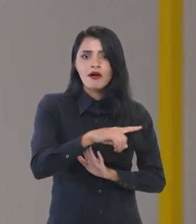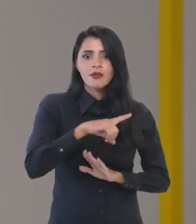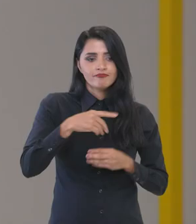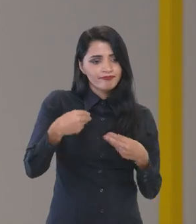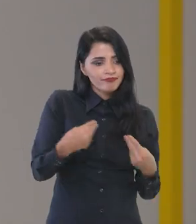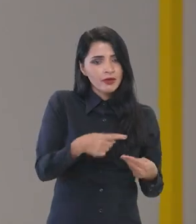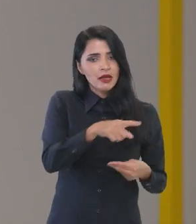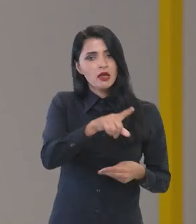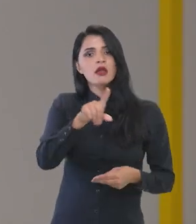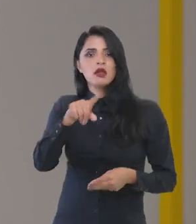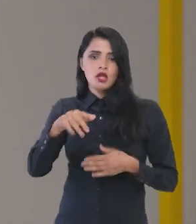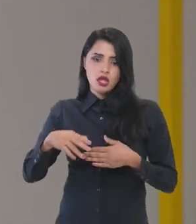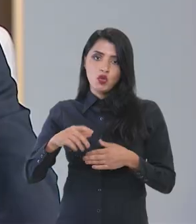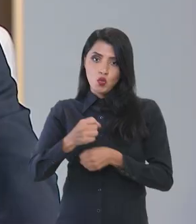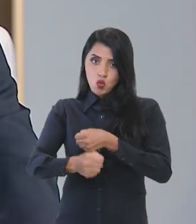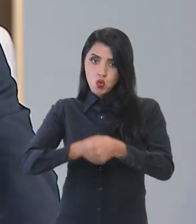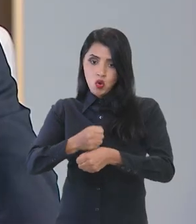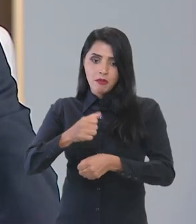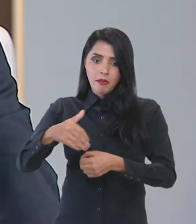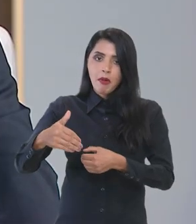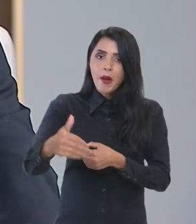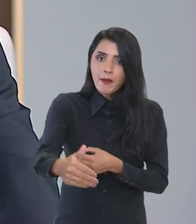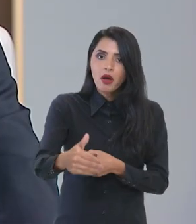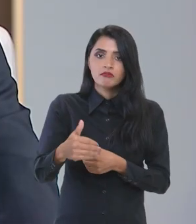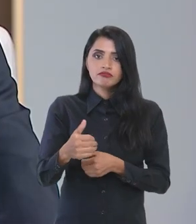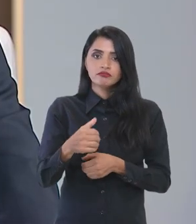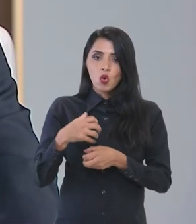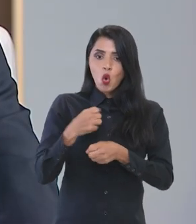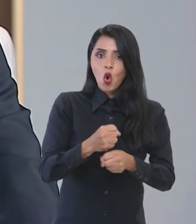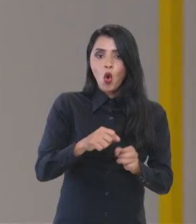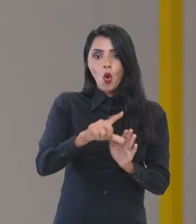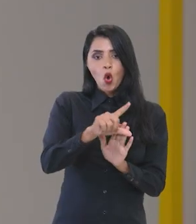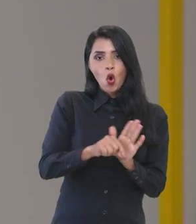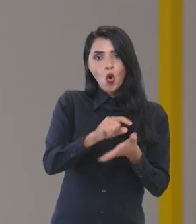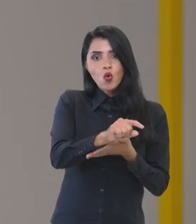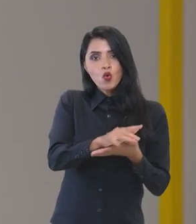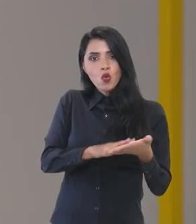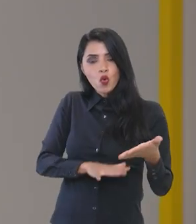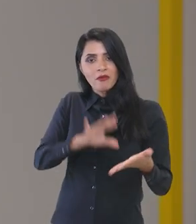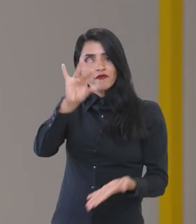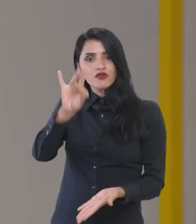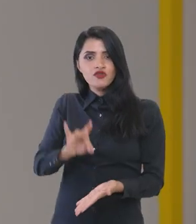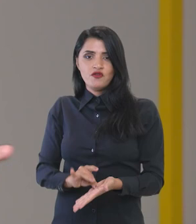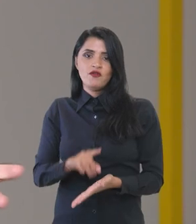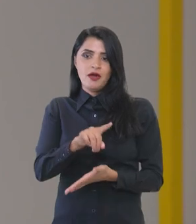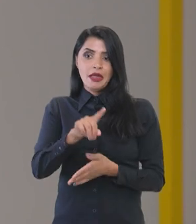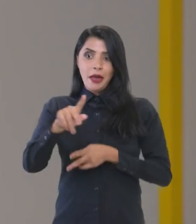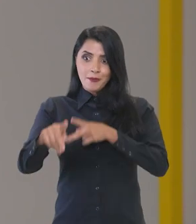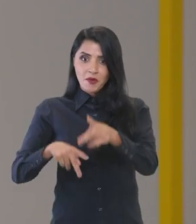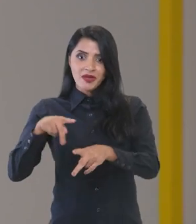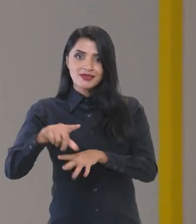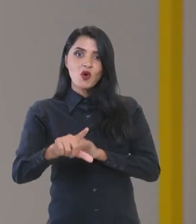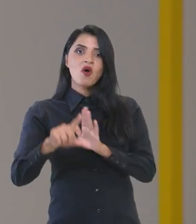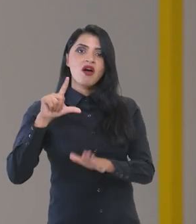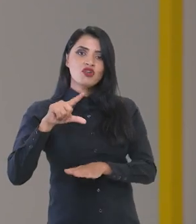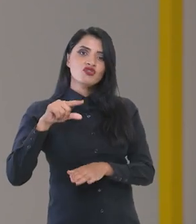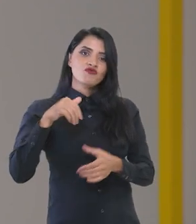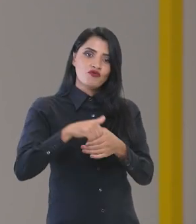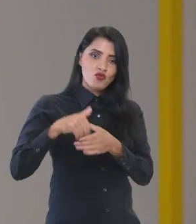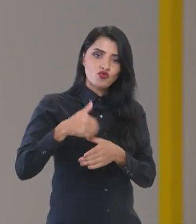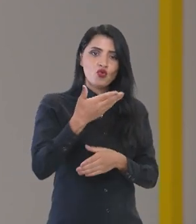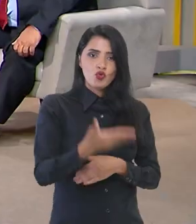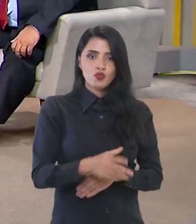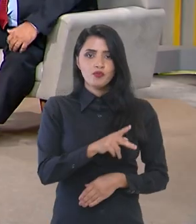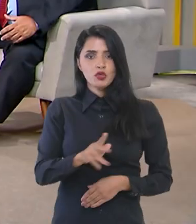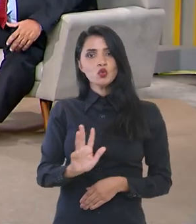consequentemente, nos anos seguintes, orçamentos para efetivar aquilo pelo qual a população votou no presidente